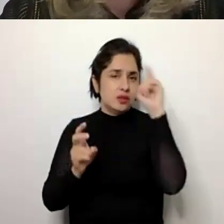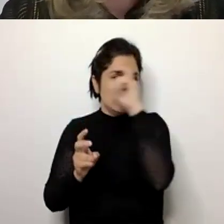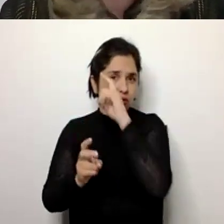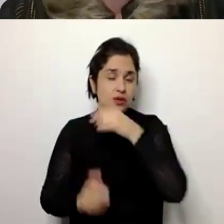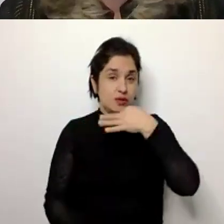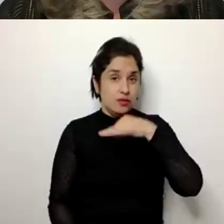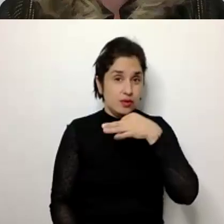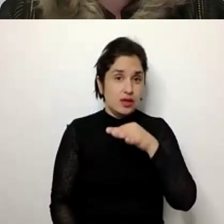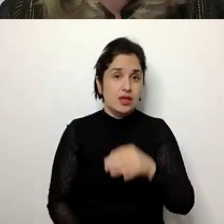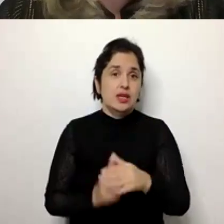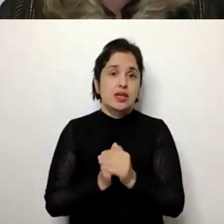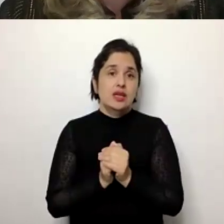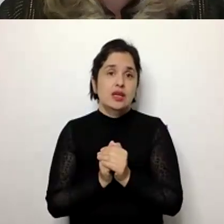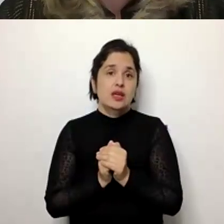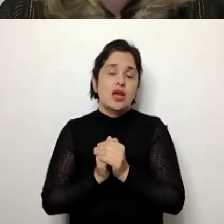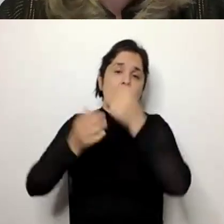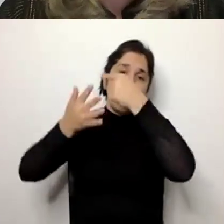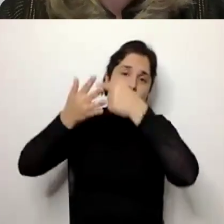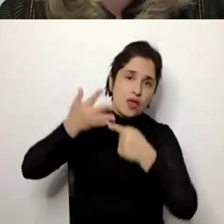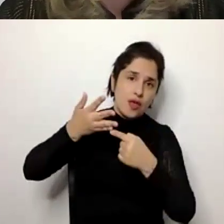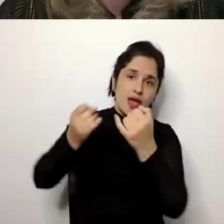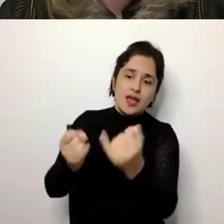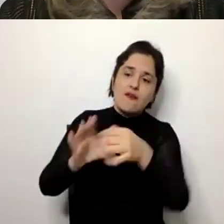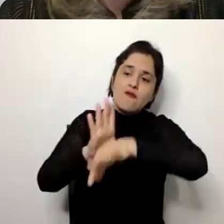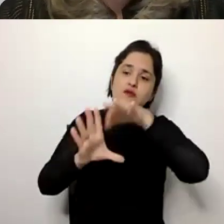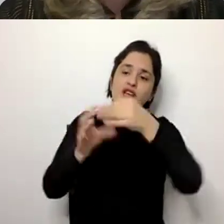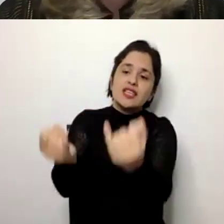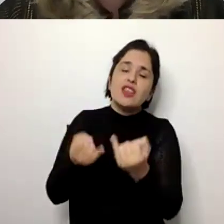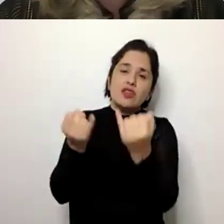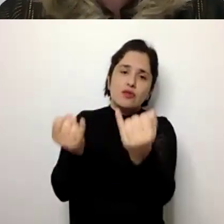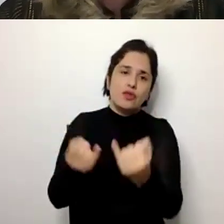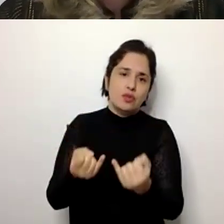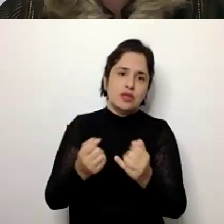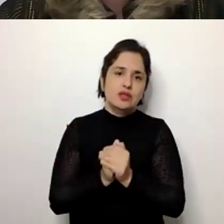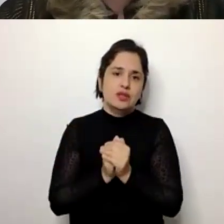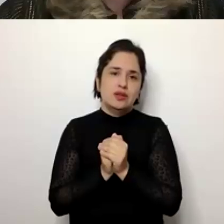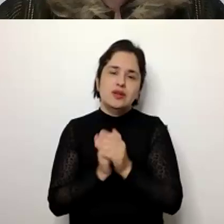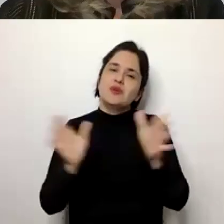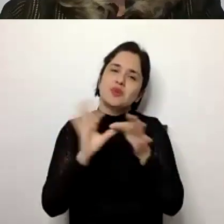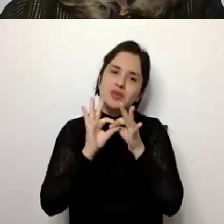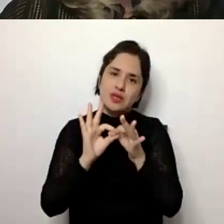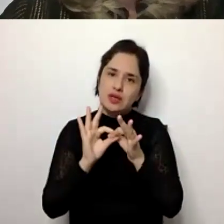de forma tão rápida, mas deixo aqui algumas referências, né, e muito obrigada.